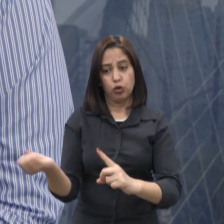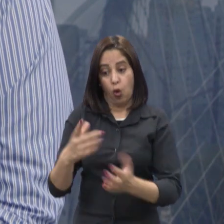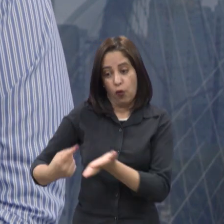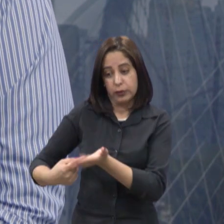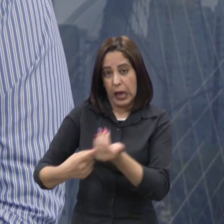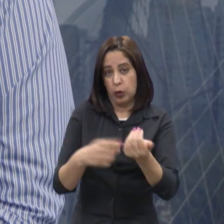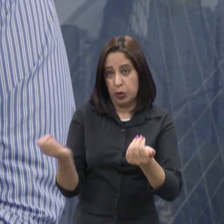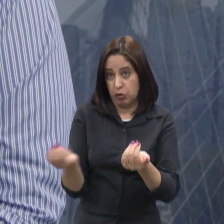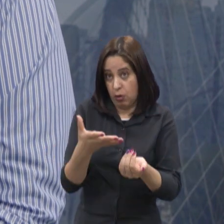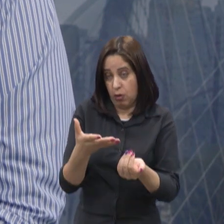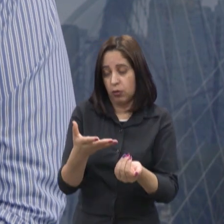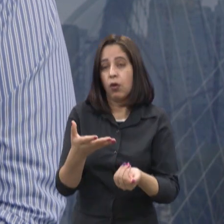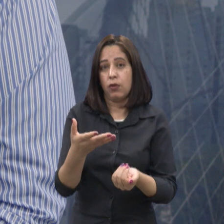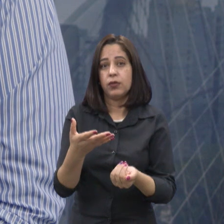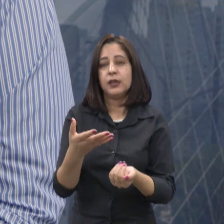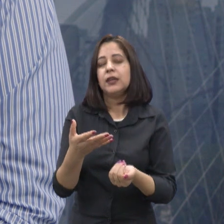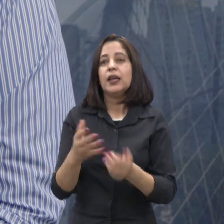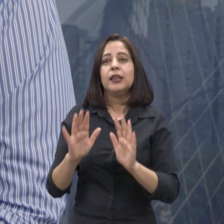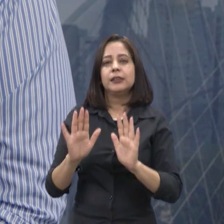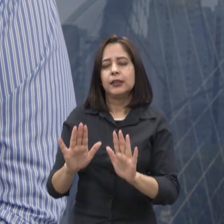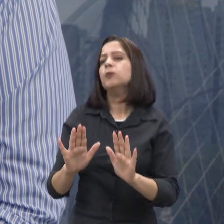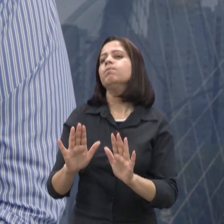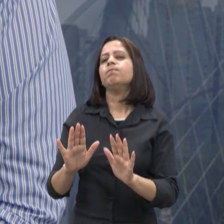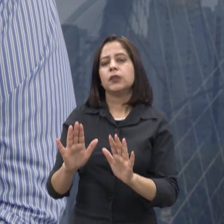acho que a palavra-chave de eficiência energética